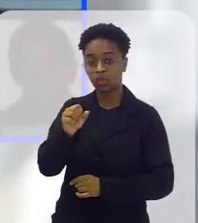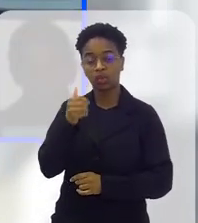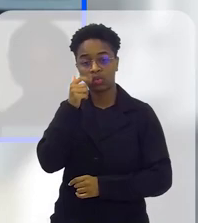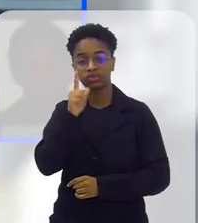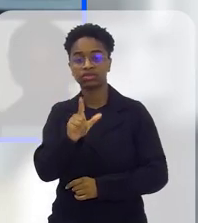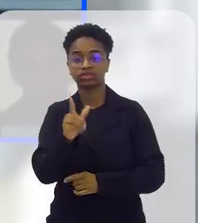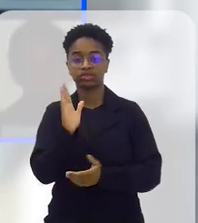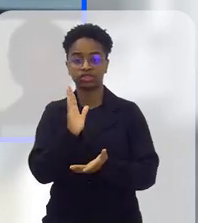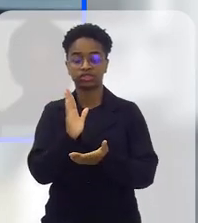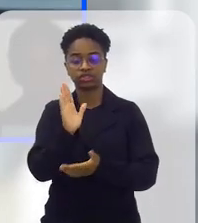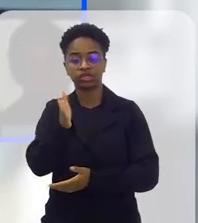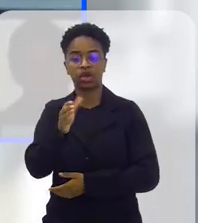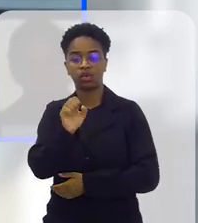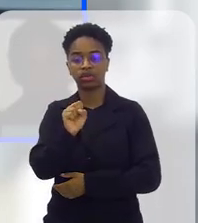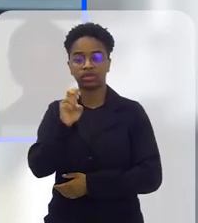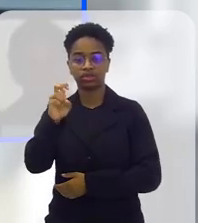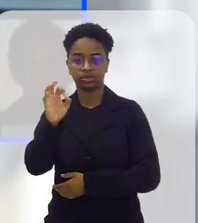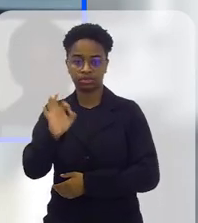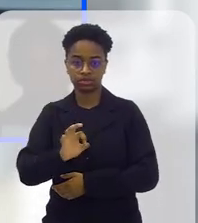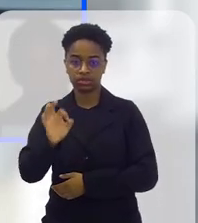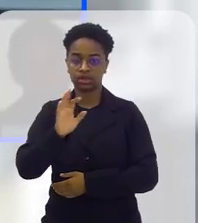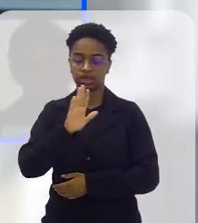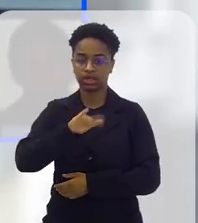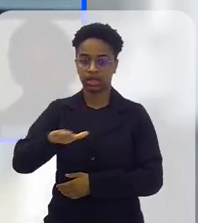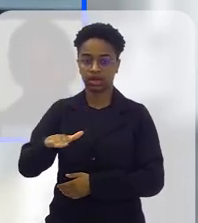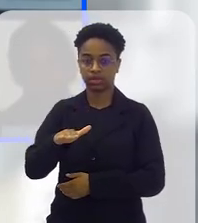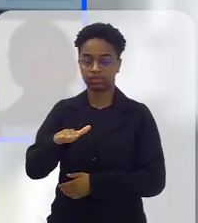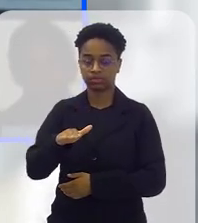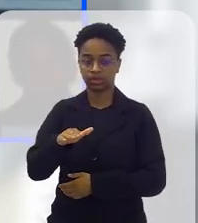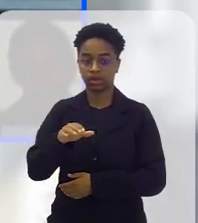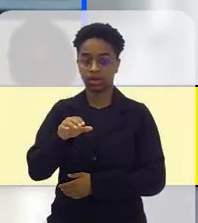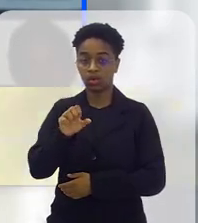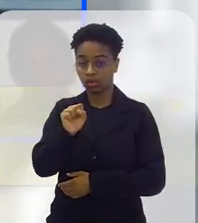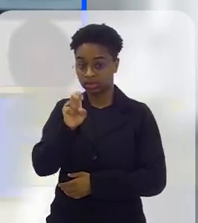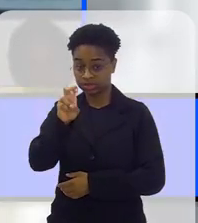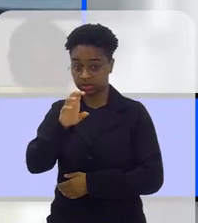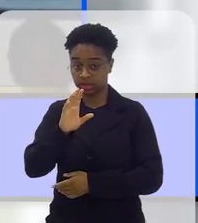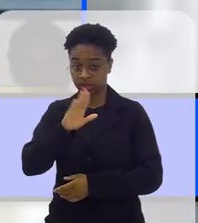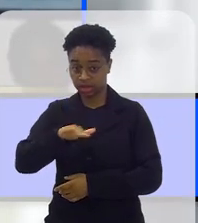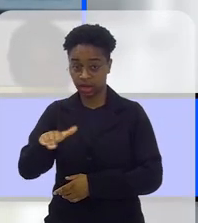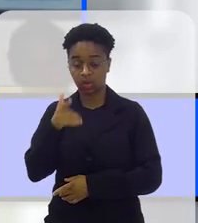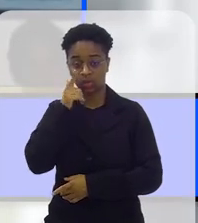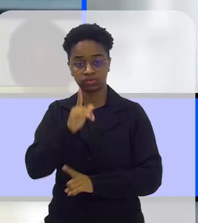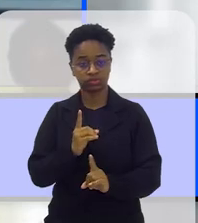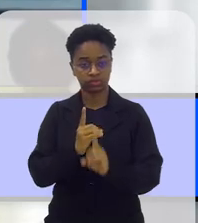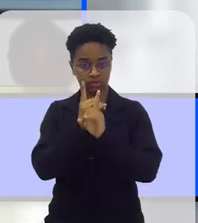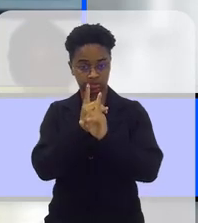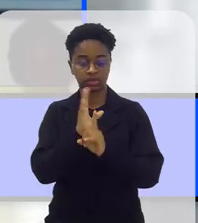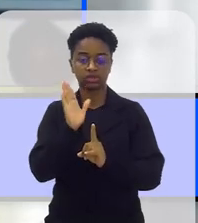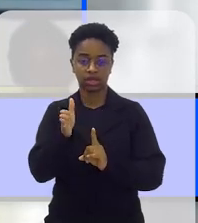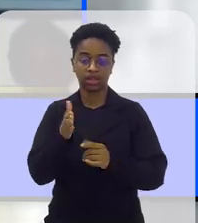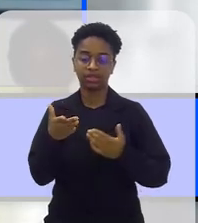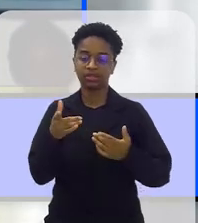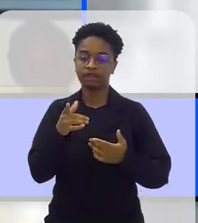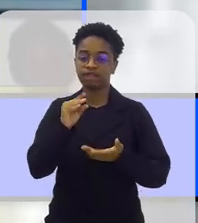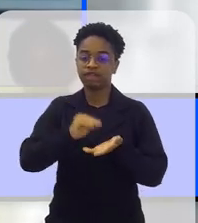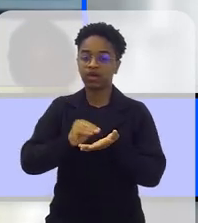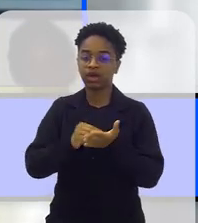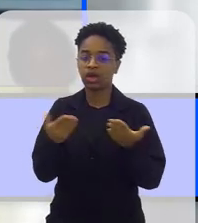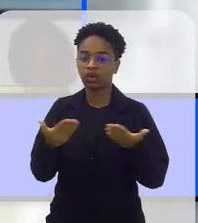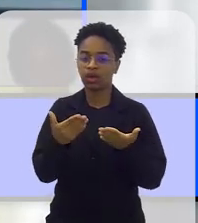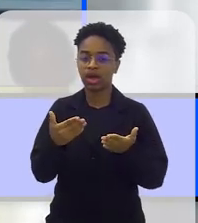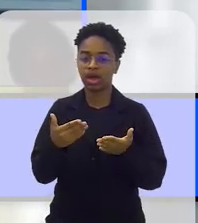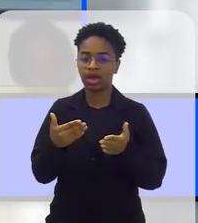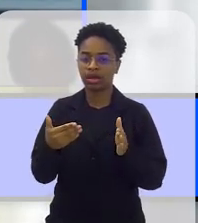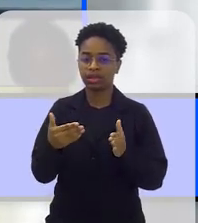tivemos aí 85% das crianças foram localizadas. 85 casos já foram localizados, restando ainda,